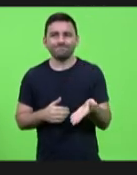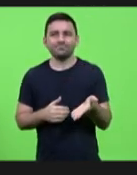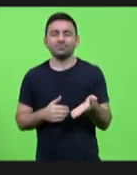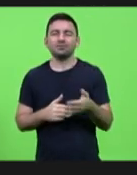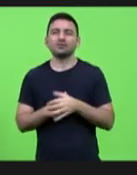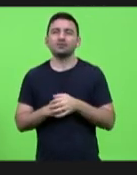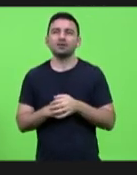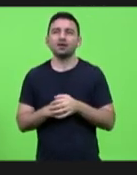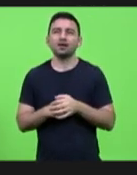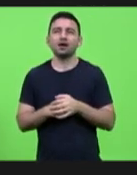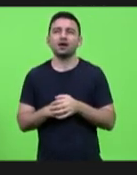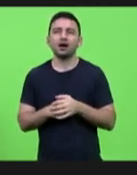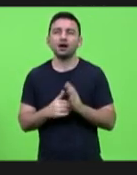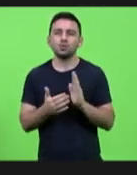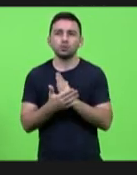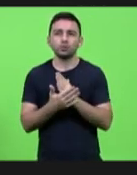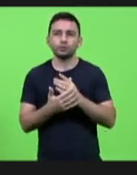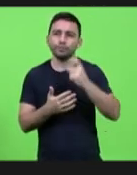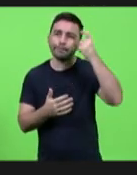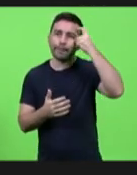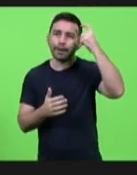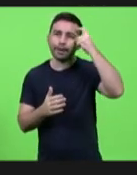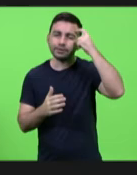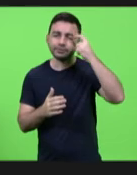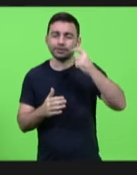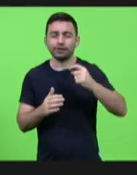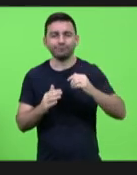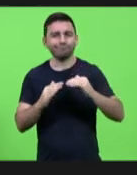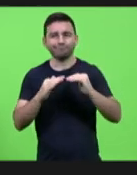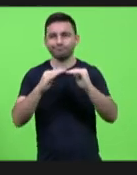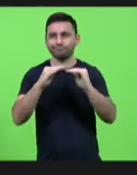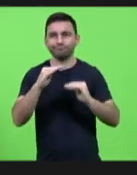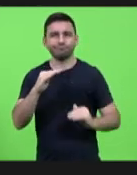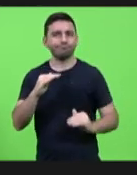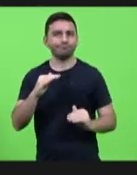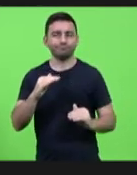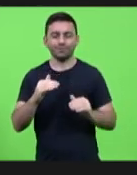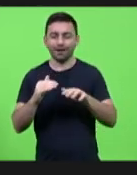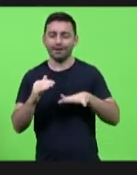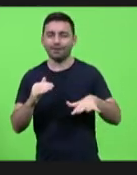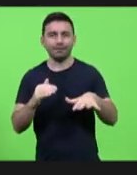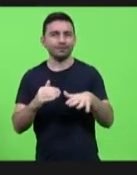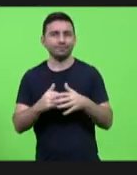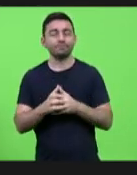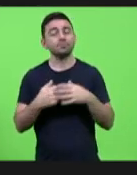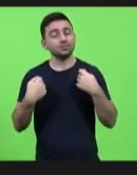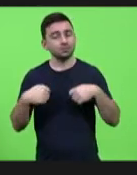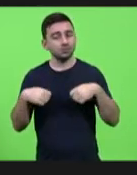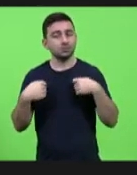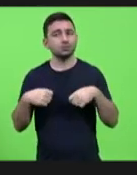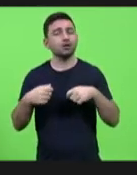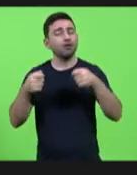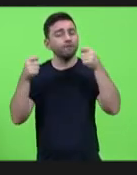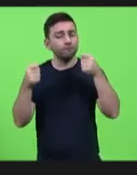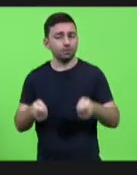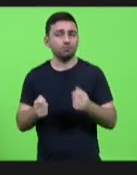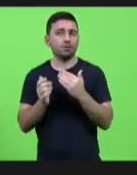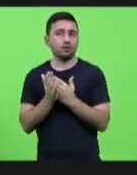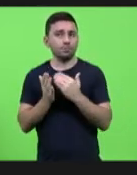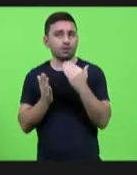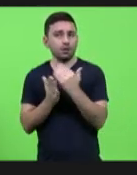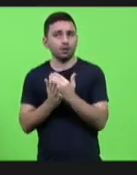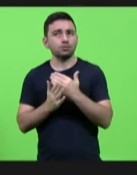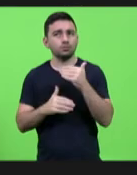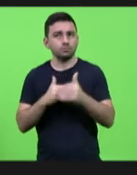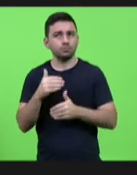vou dizer nem segundo a quinto plano vamos dizer assim é hora de nós tratarmos isso com uma firmeza cada vez